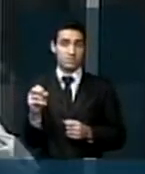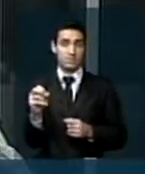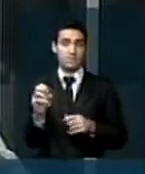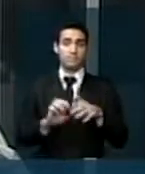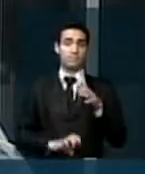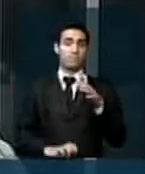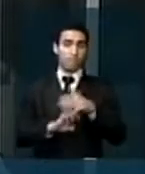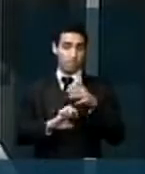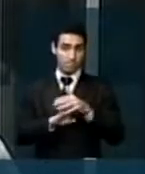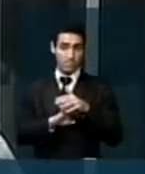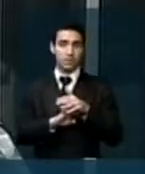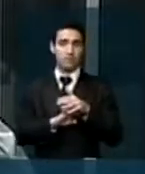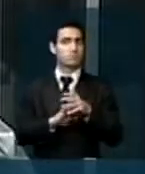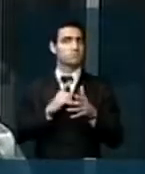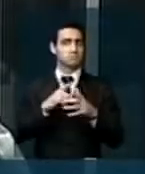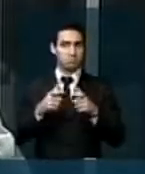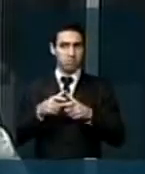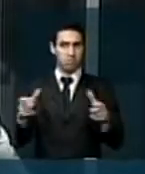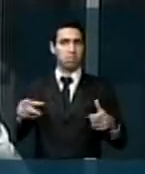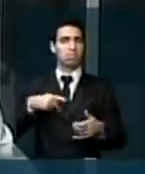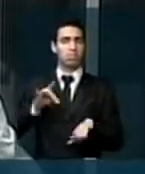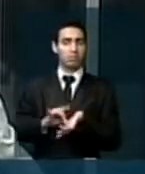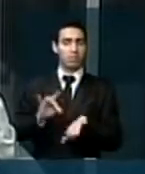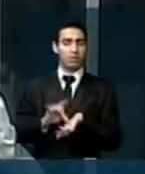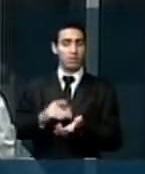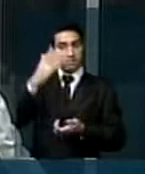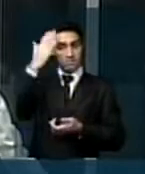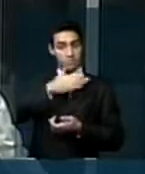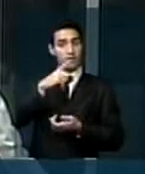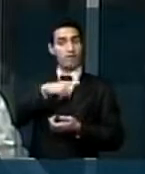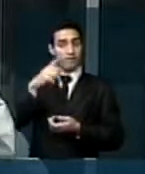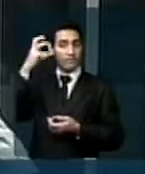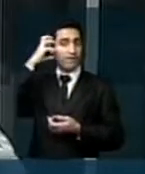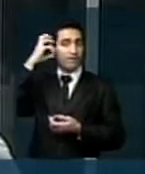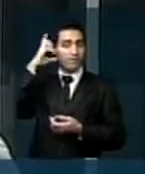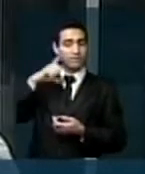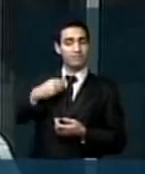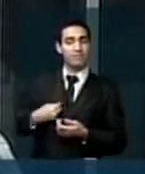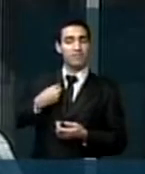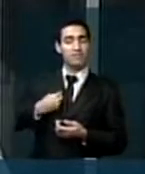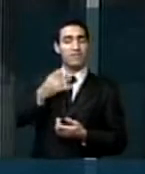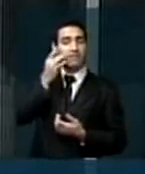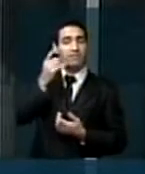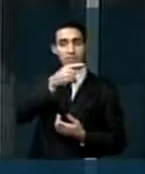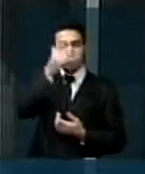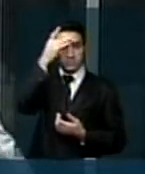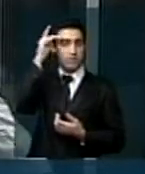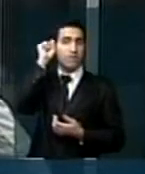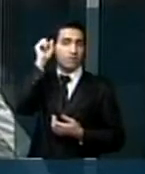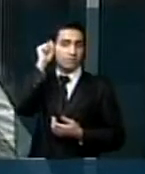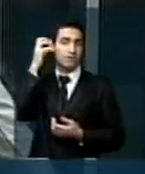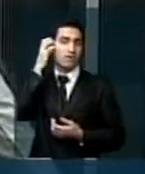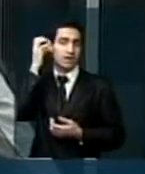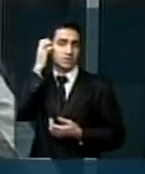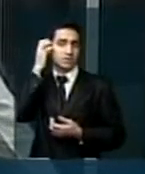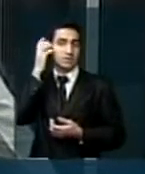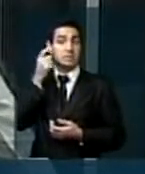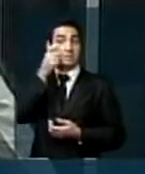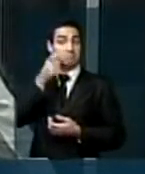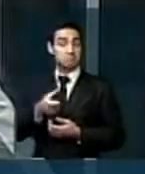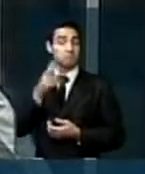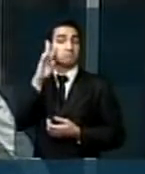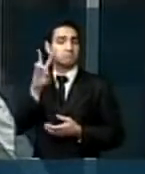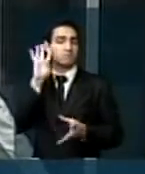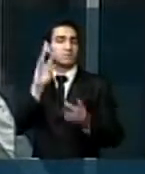São números expressivos que mostram o quanto esse veículo é presente na realidade dos brasileiros. É interessante observar